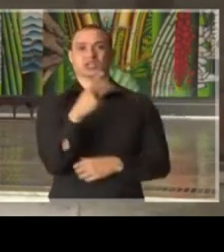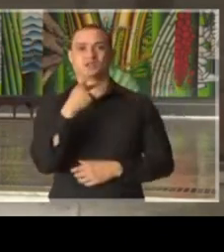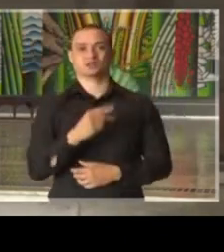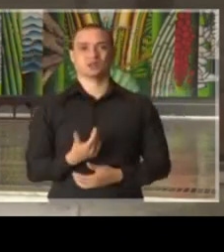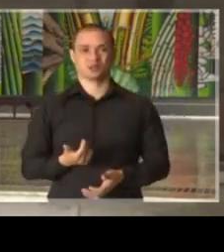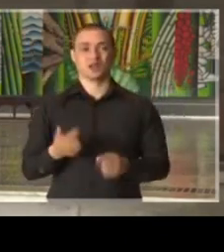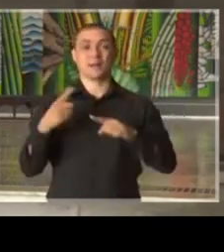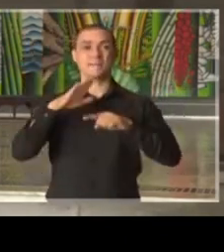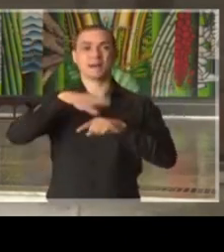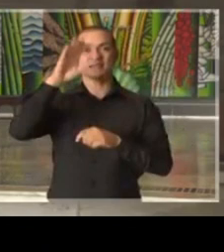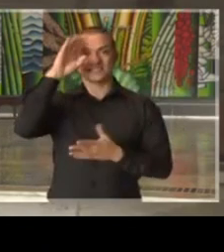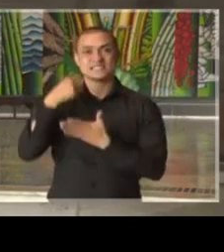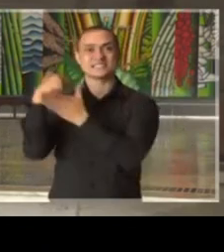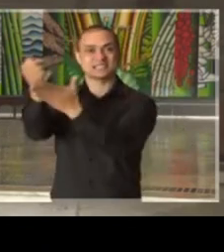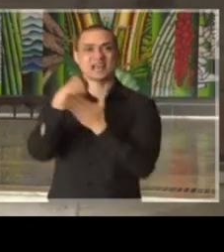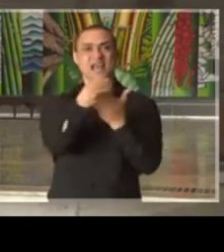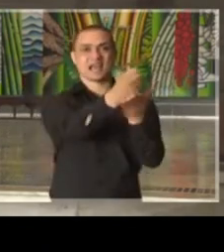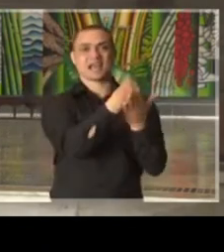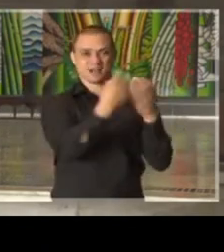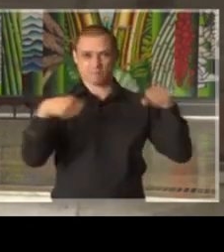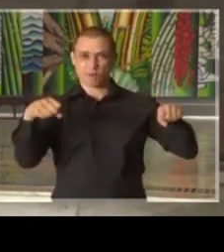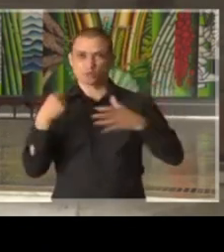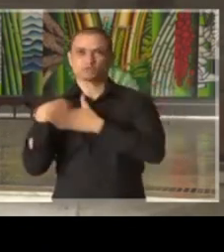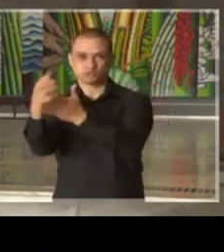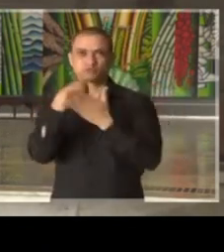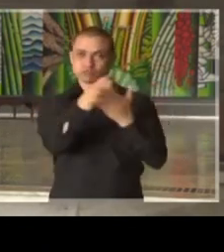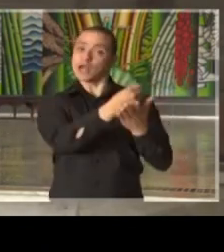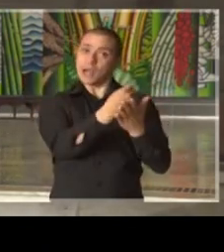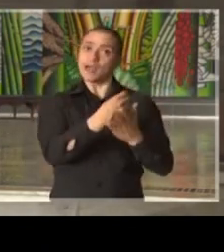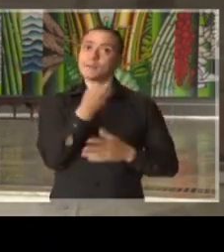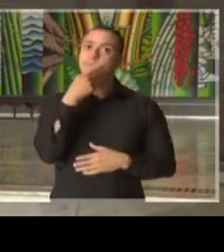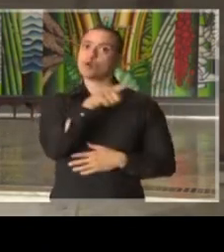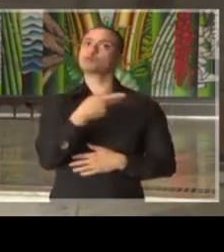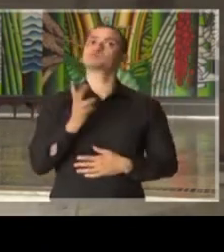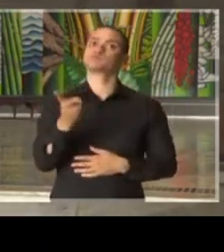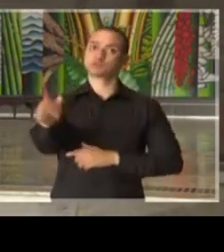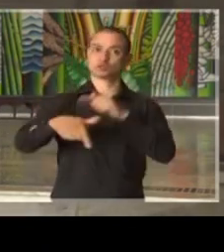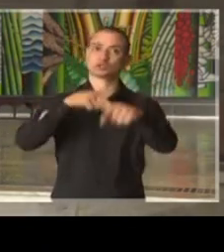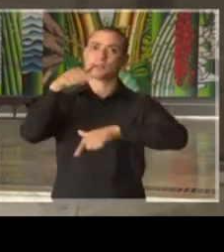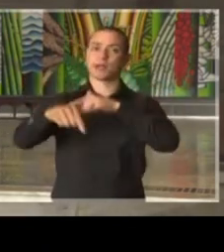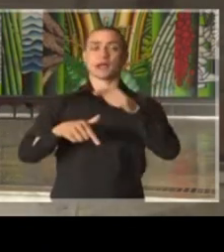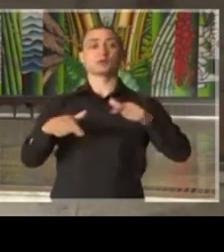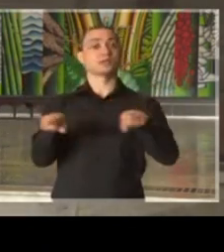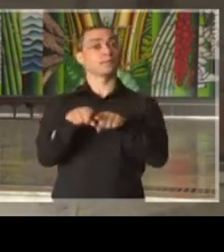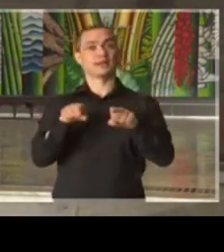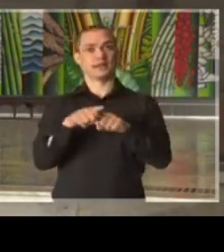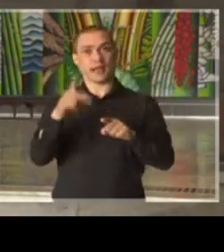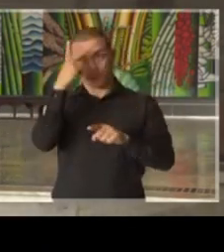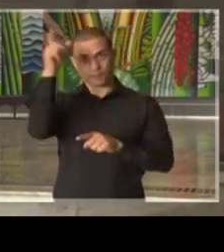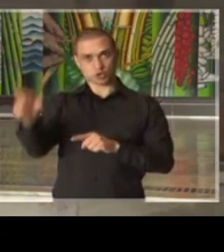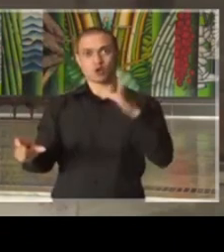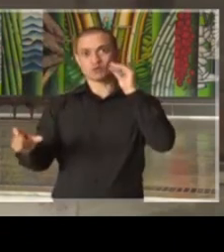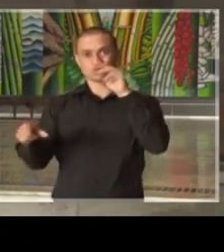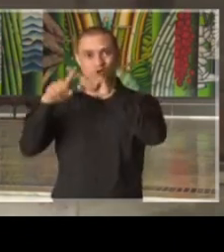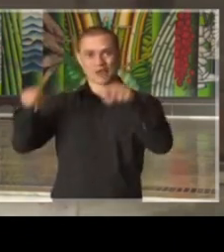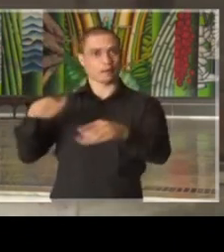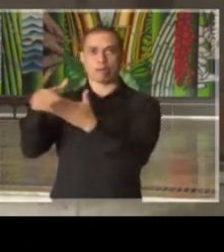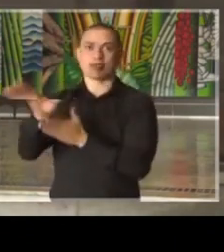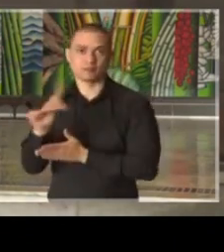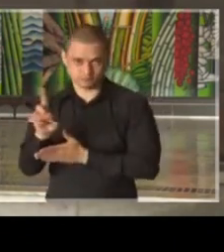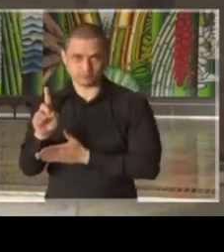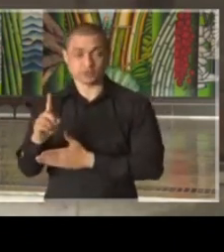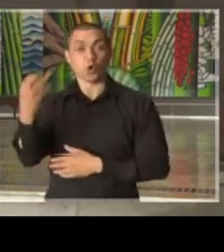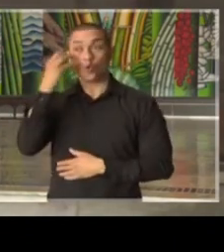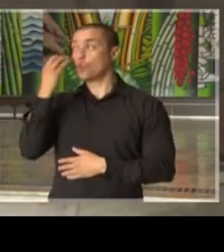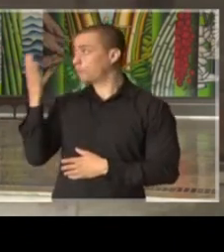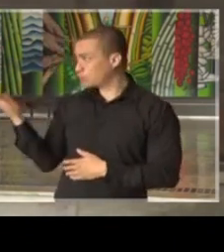uso de delivery é uma forma criativa de prosseguirem funcionando e manterem os empregos dos seus profissionais. Bruno